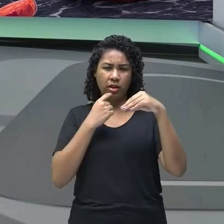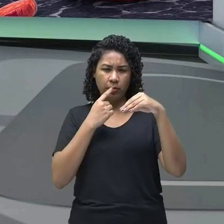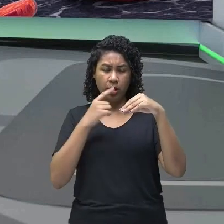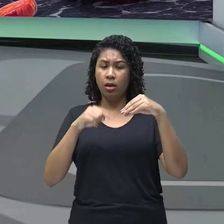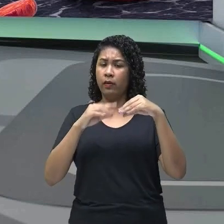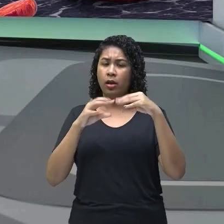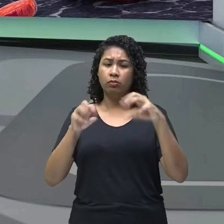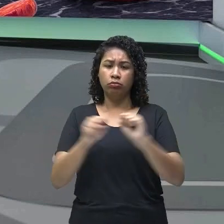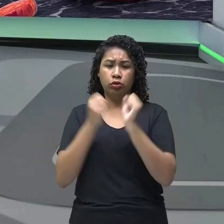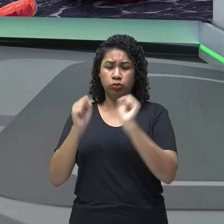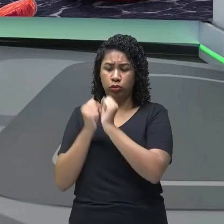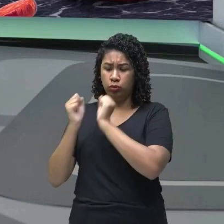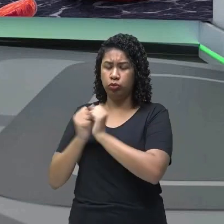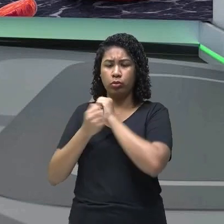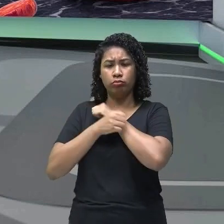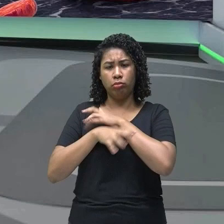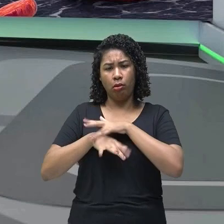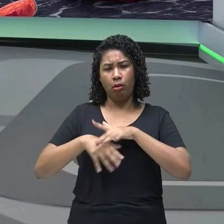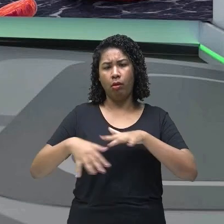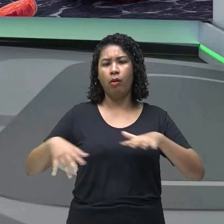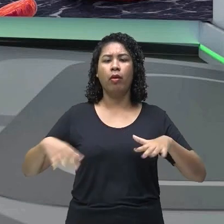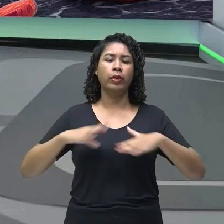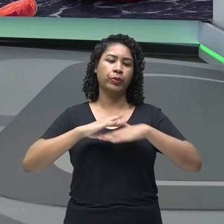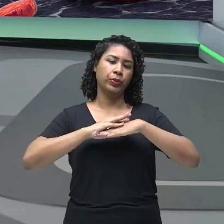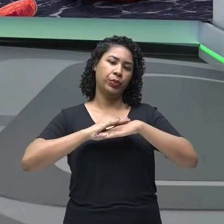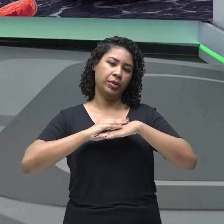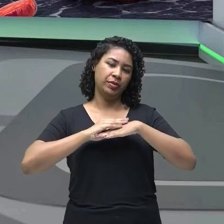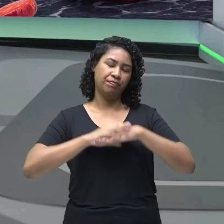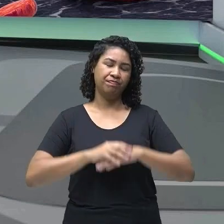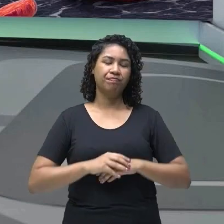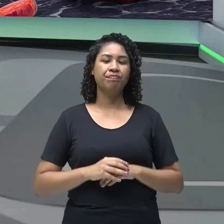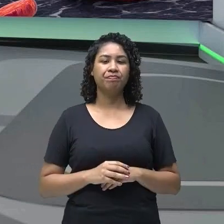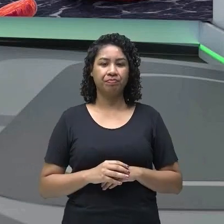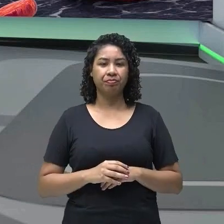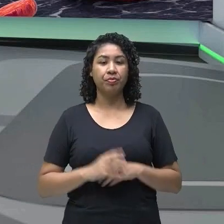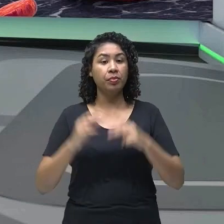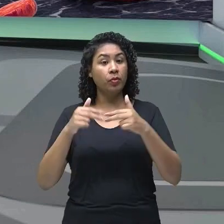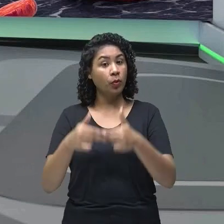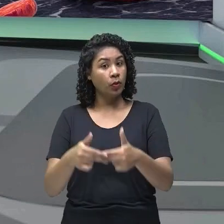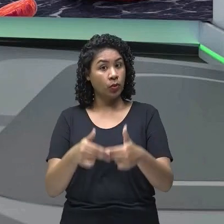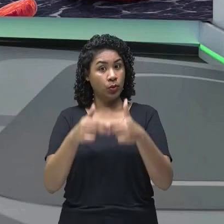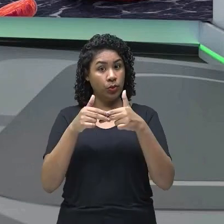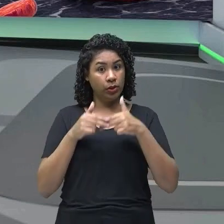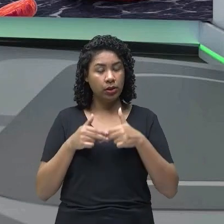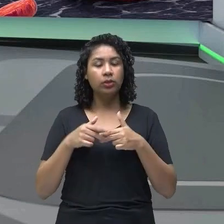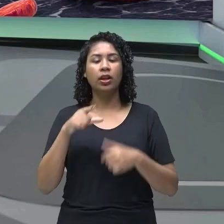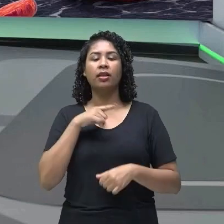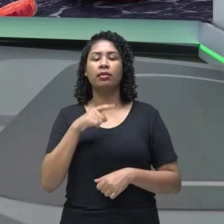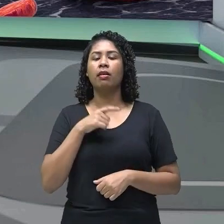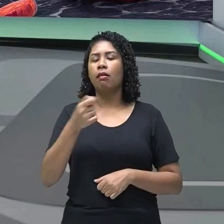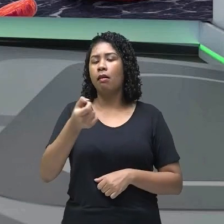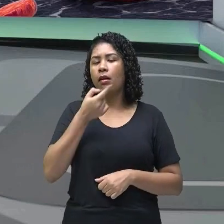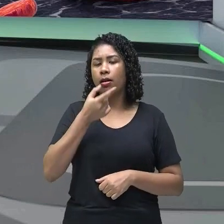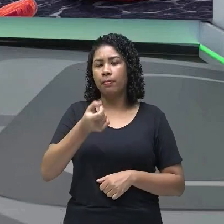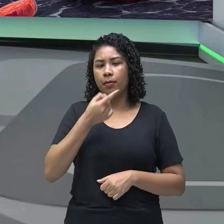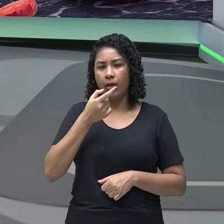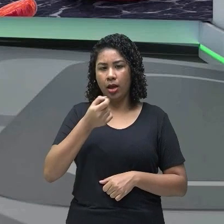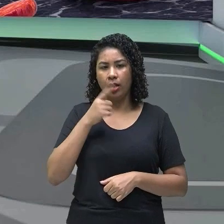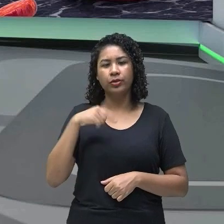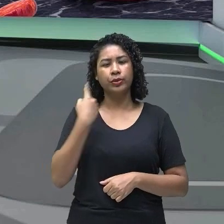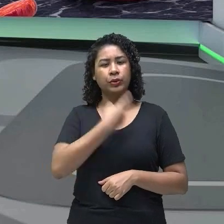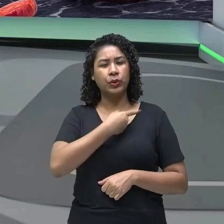doença comece logo a ser instalada no organismo. Por isso, alguns remédios a gente conhece como